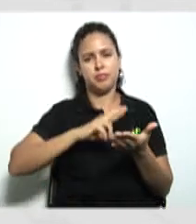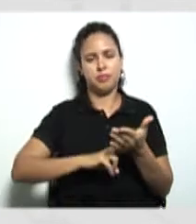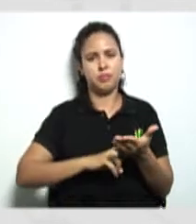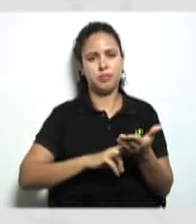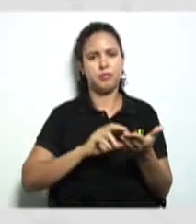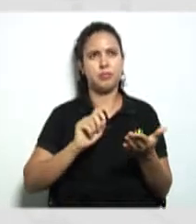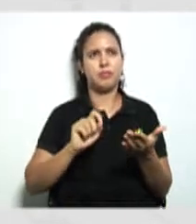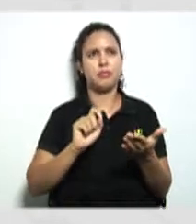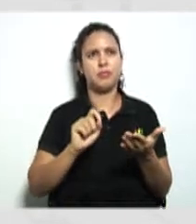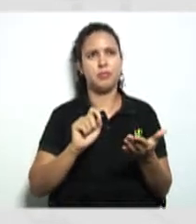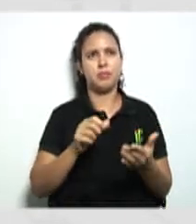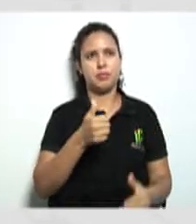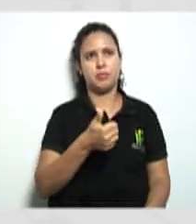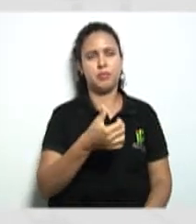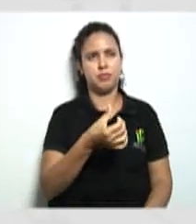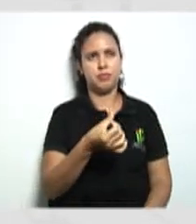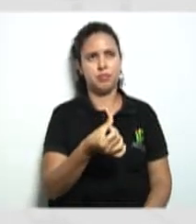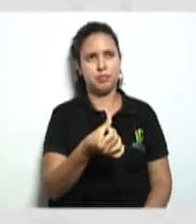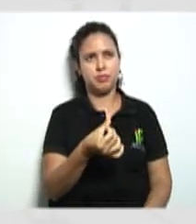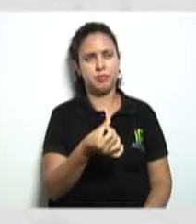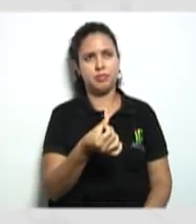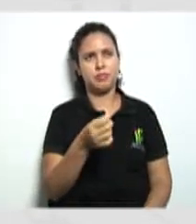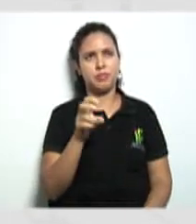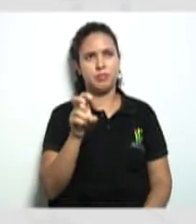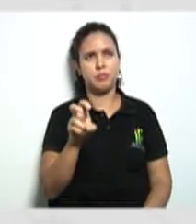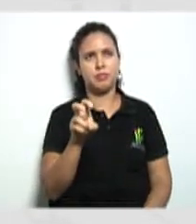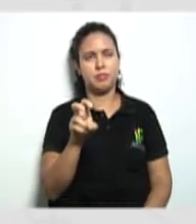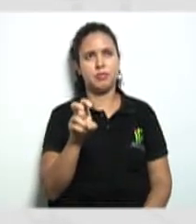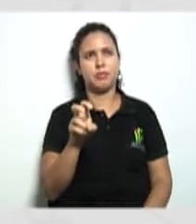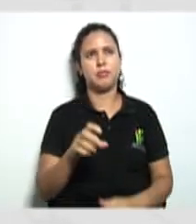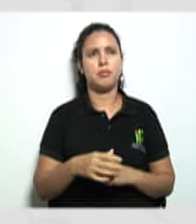16 do 5